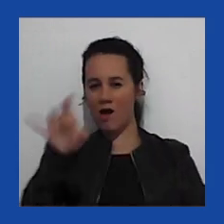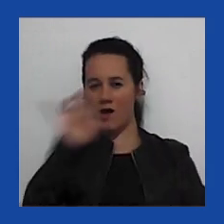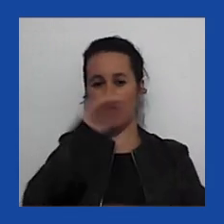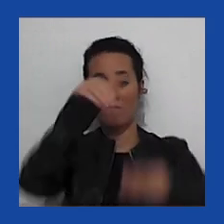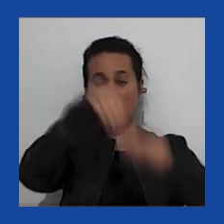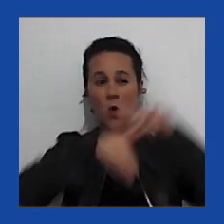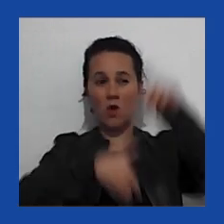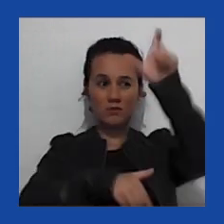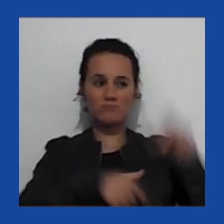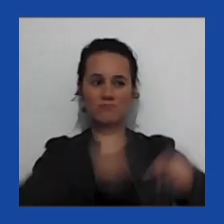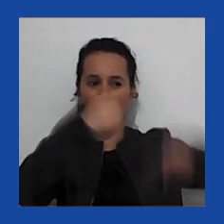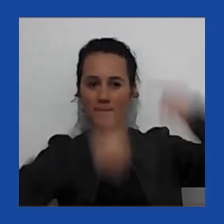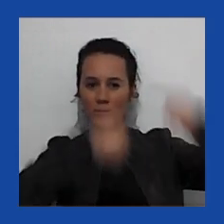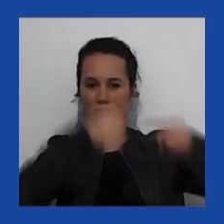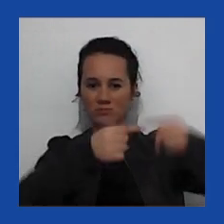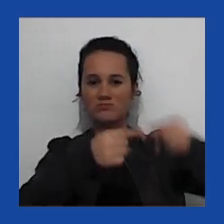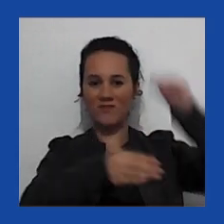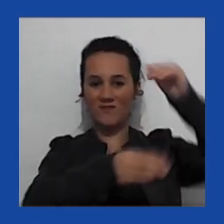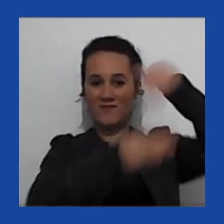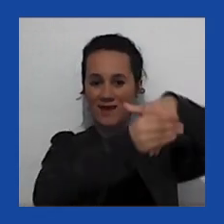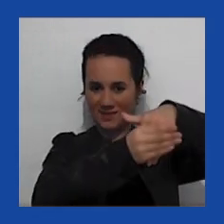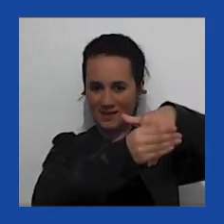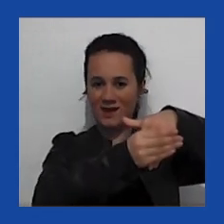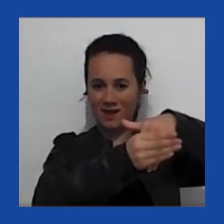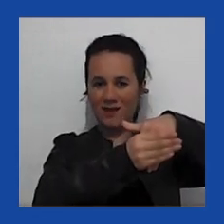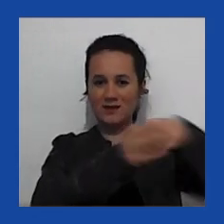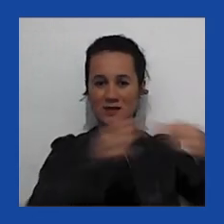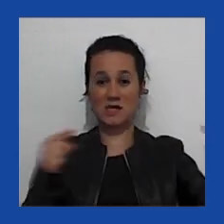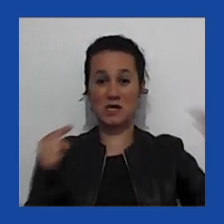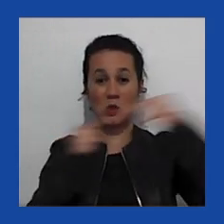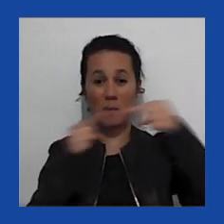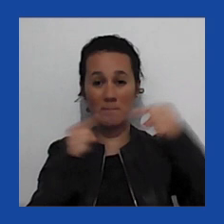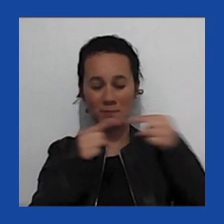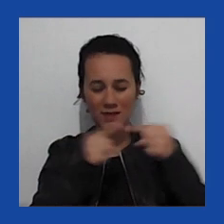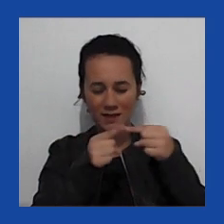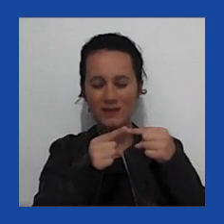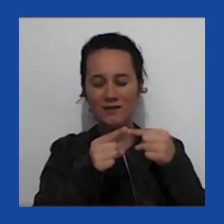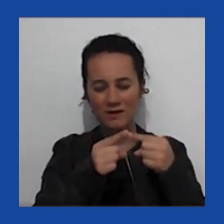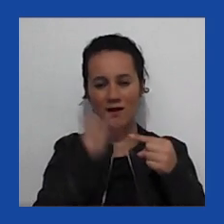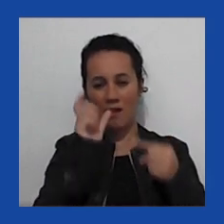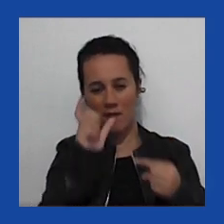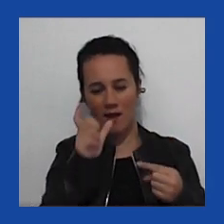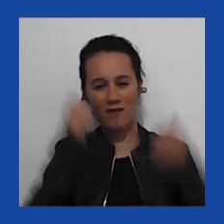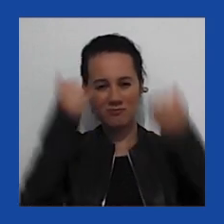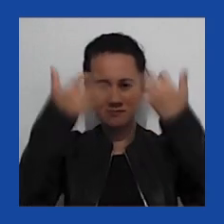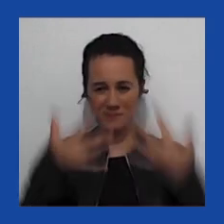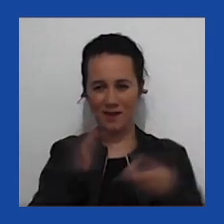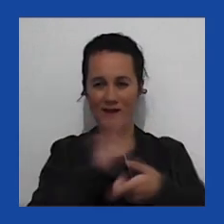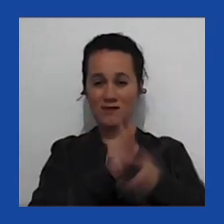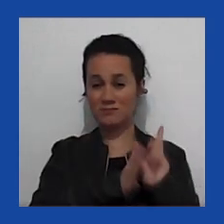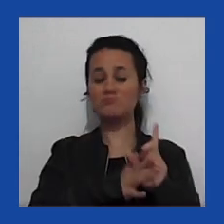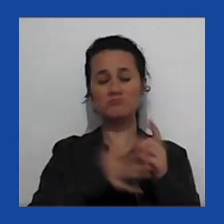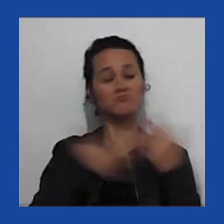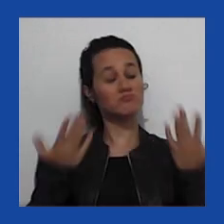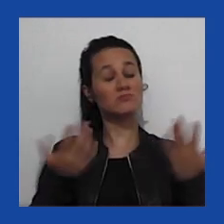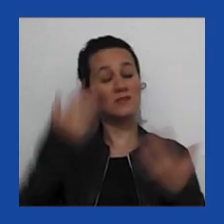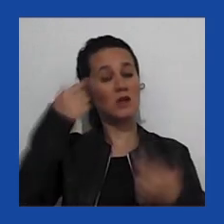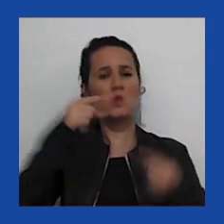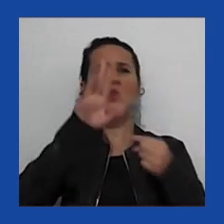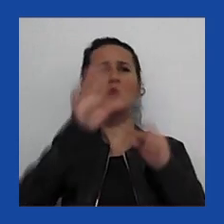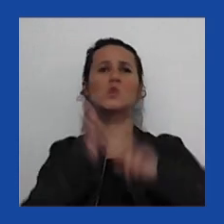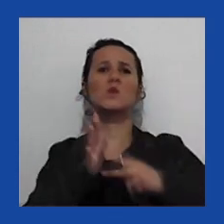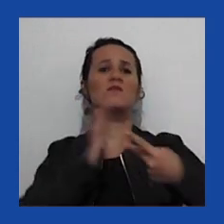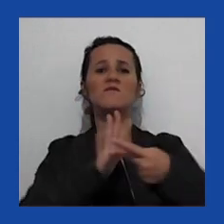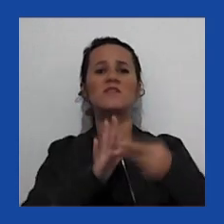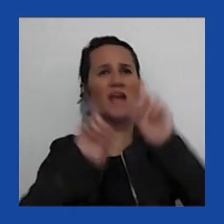político que engaja em populismo autoritário, não significa que todos esses eleitores